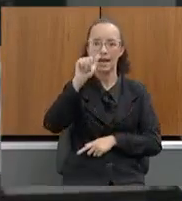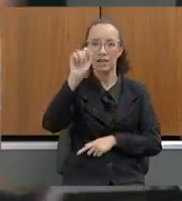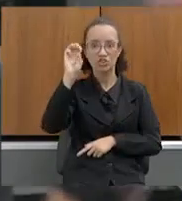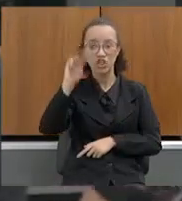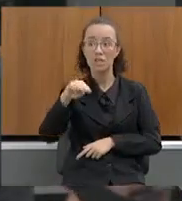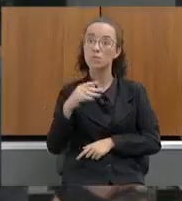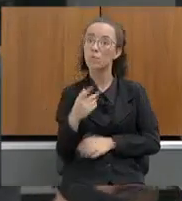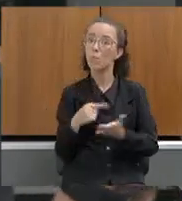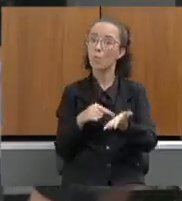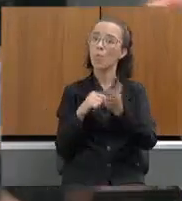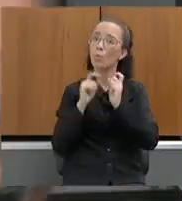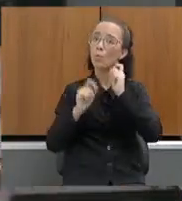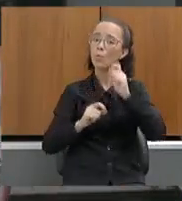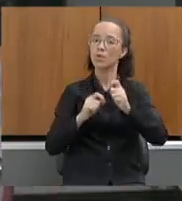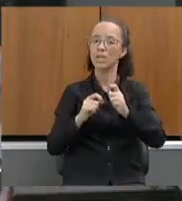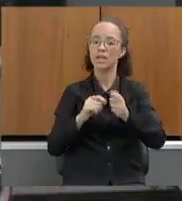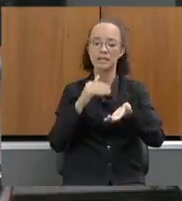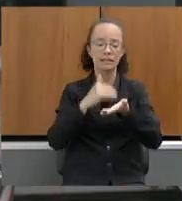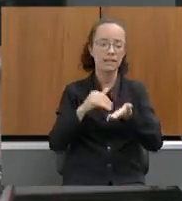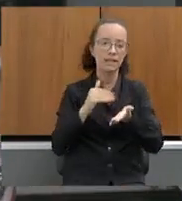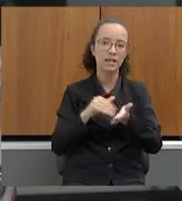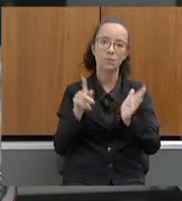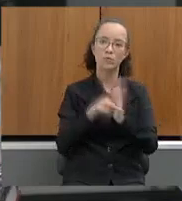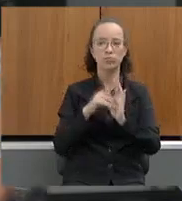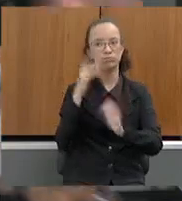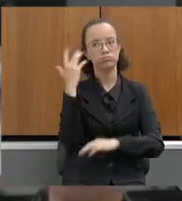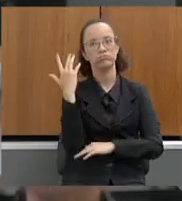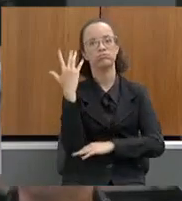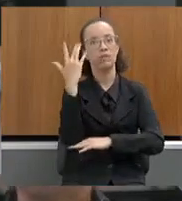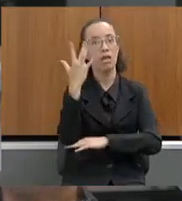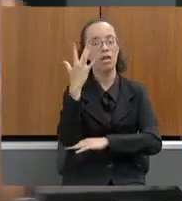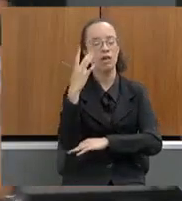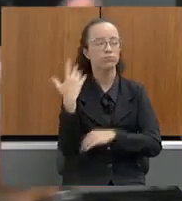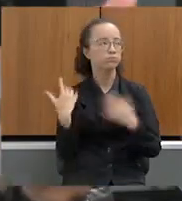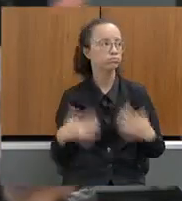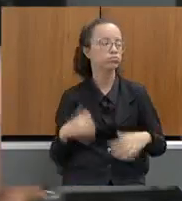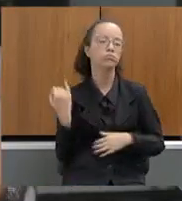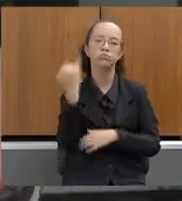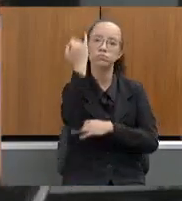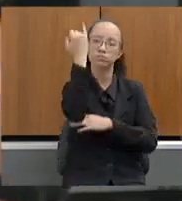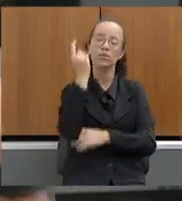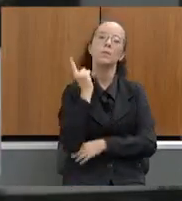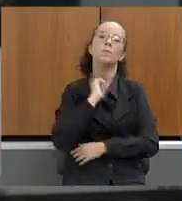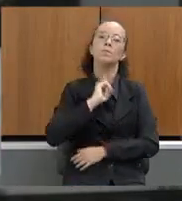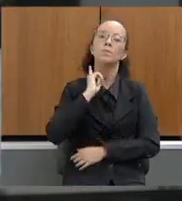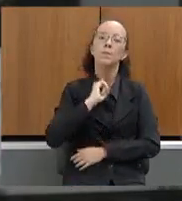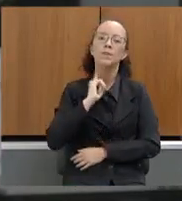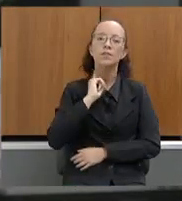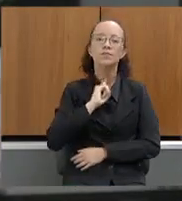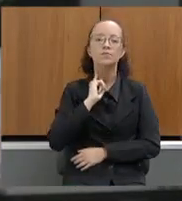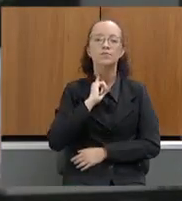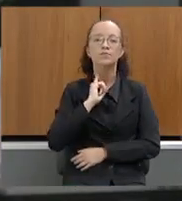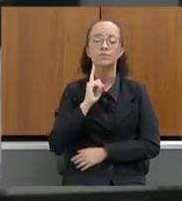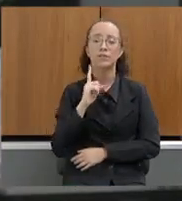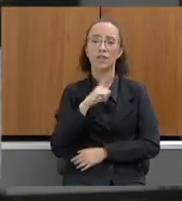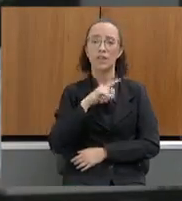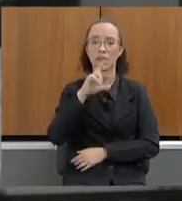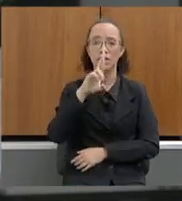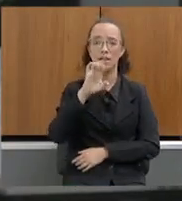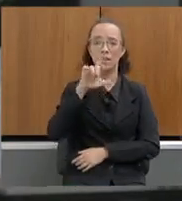a amplitude que a Secretaria de Meio Ambiente tem. Em Minas Gerais, com o relevo